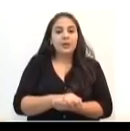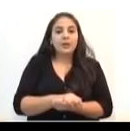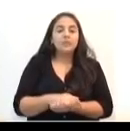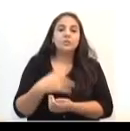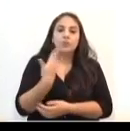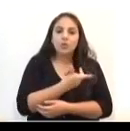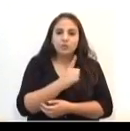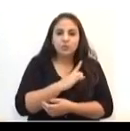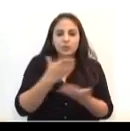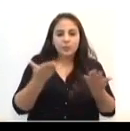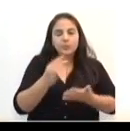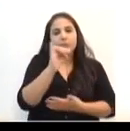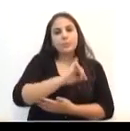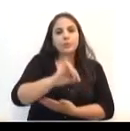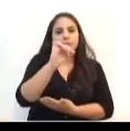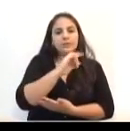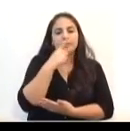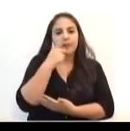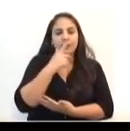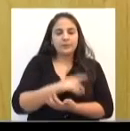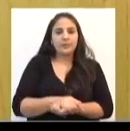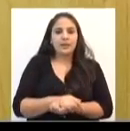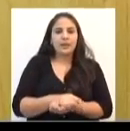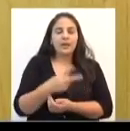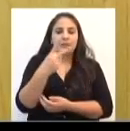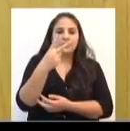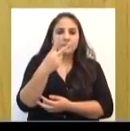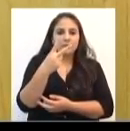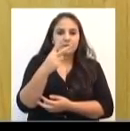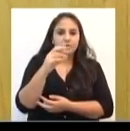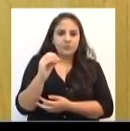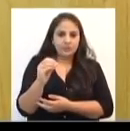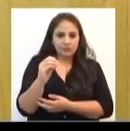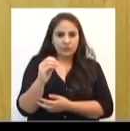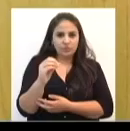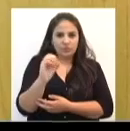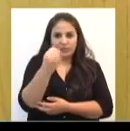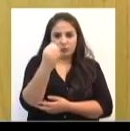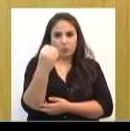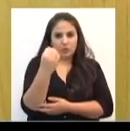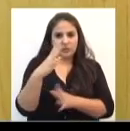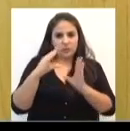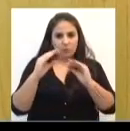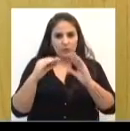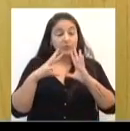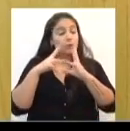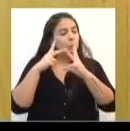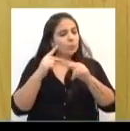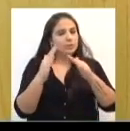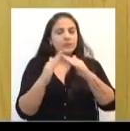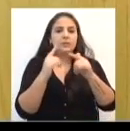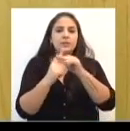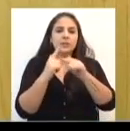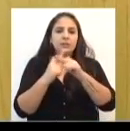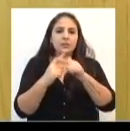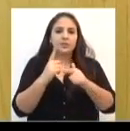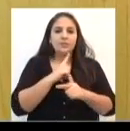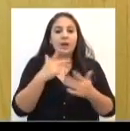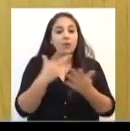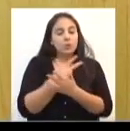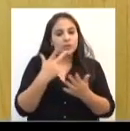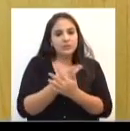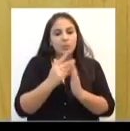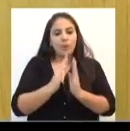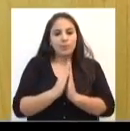gente teve de importante, que pode ser ressaltado. É, às vinte horas, quase em todas as paróquias da cidade, vai acontecer celebração. Ou